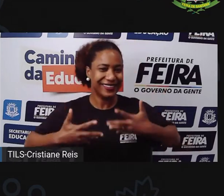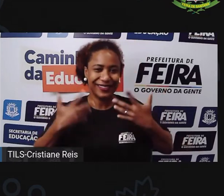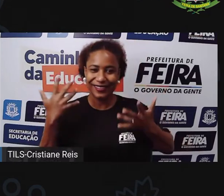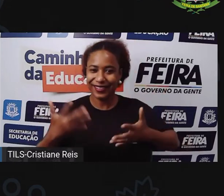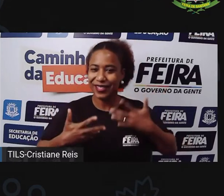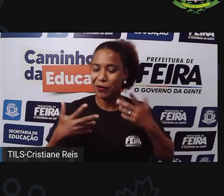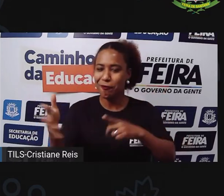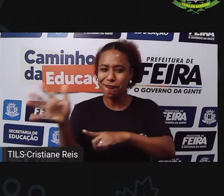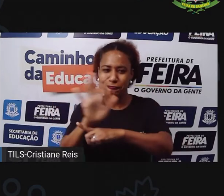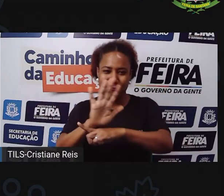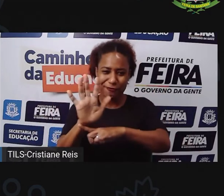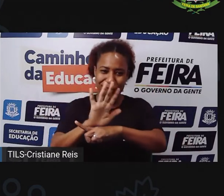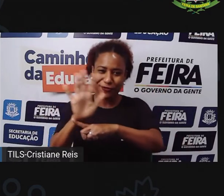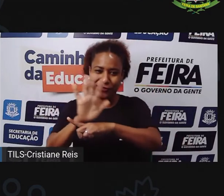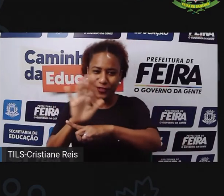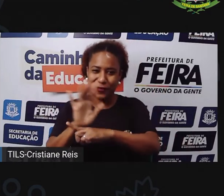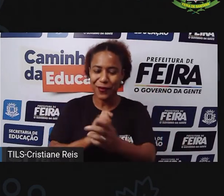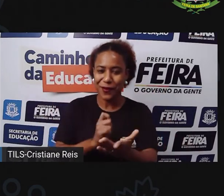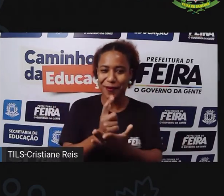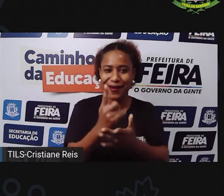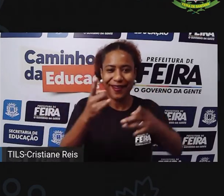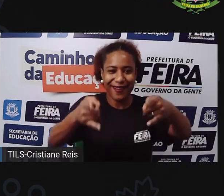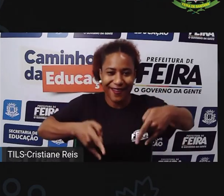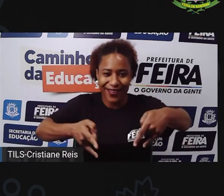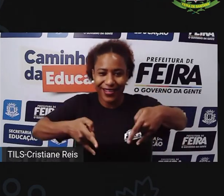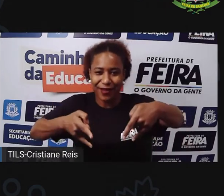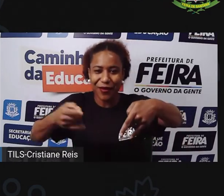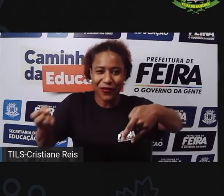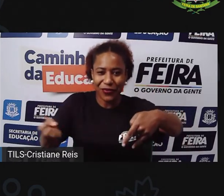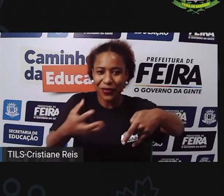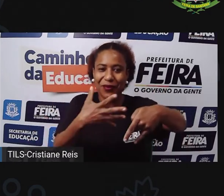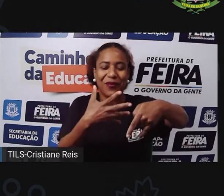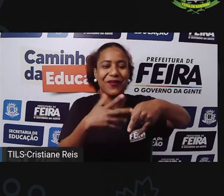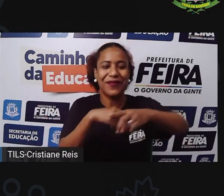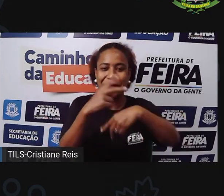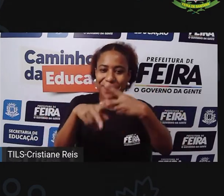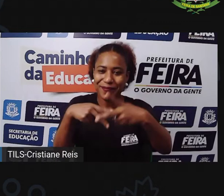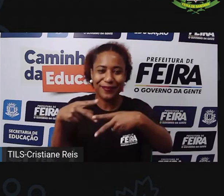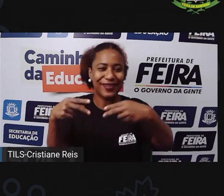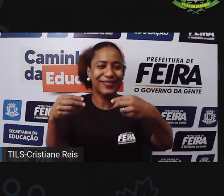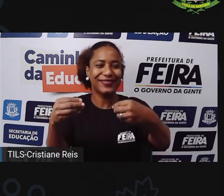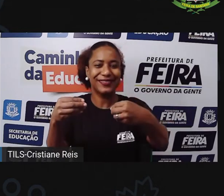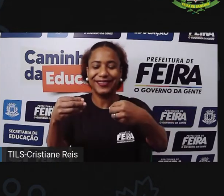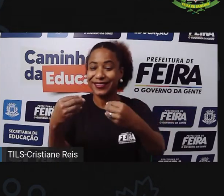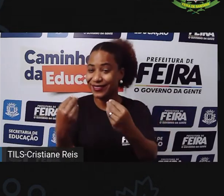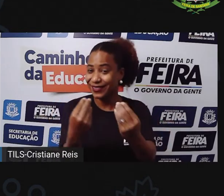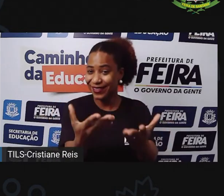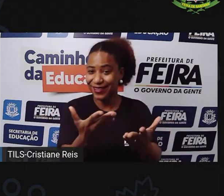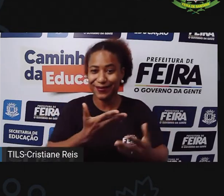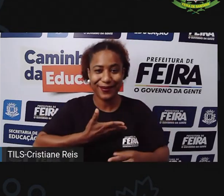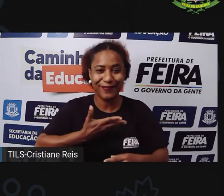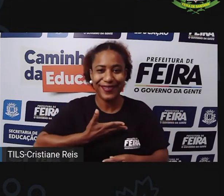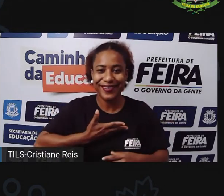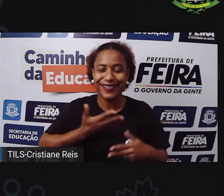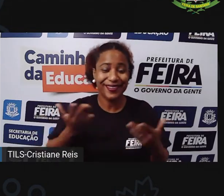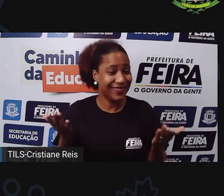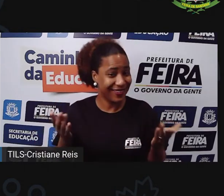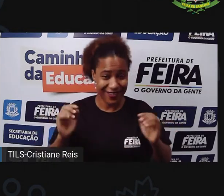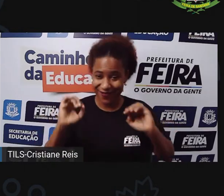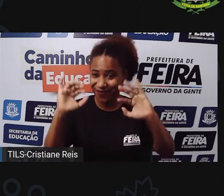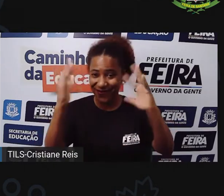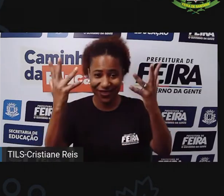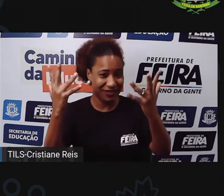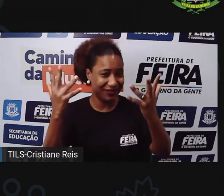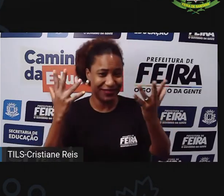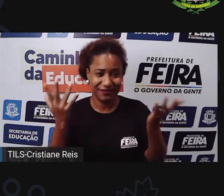um filme Comprar uma roupa nova Comprar um presente Para alguma amiga Fazer alguma coisa Que ela goste Comprar alguma